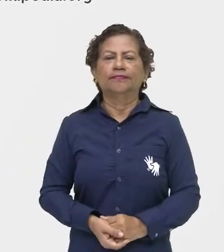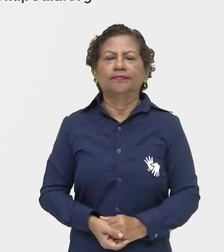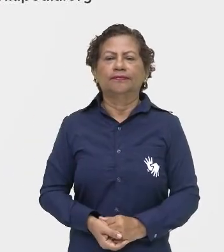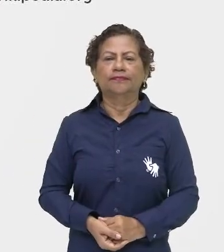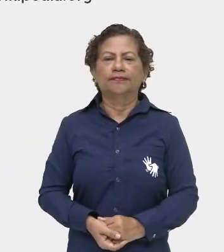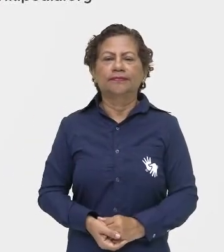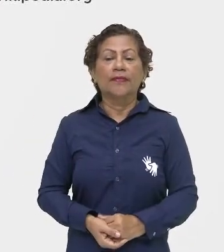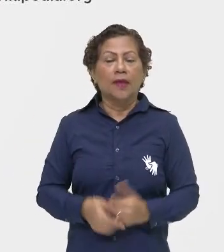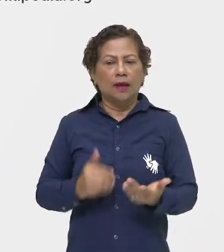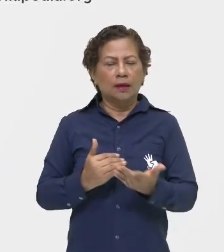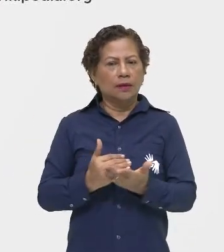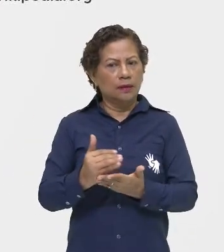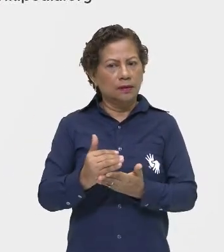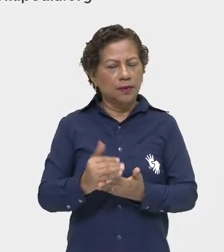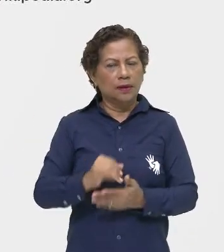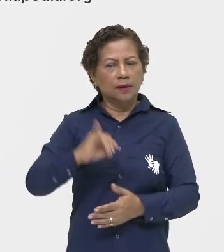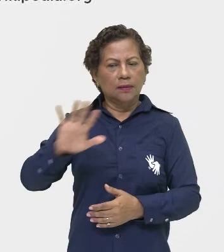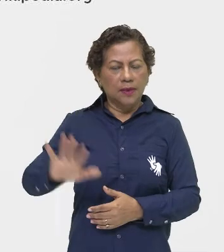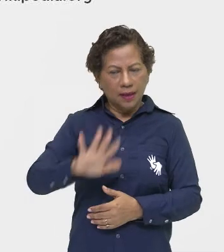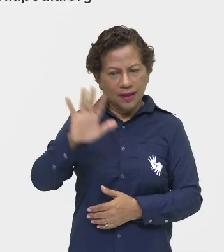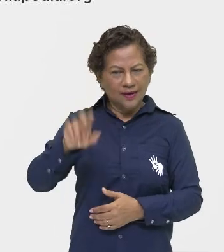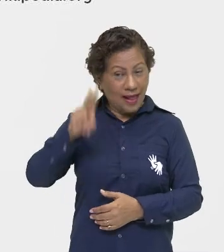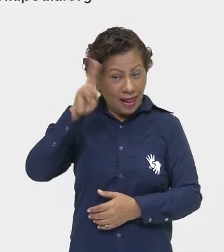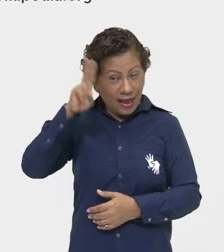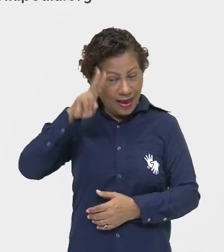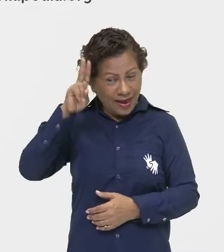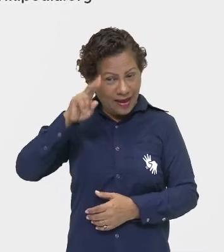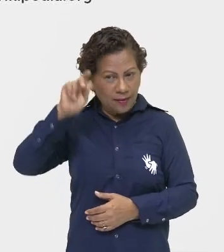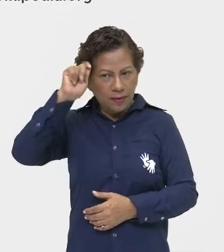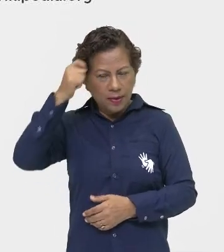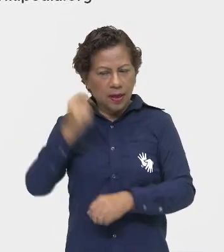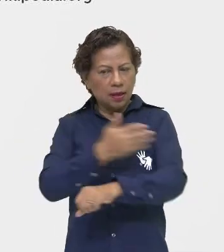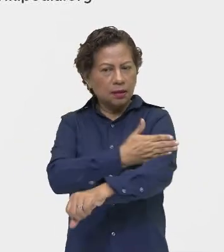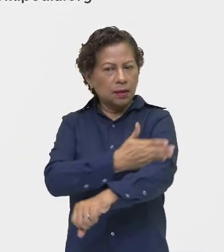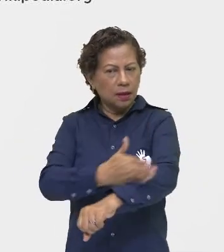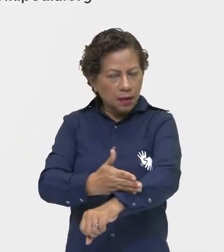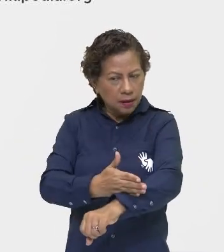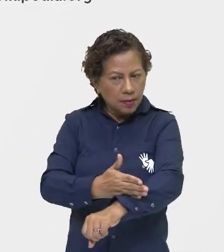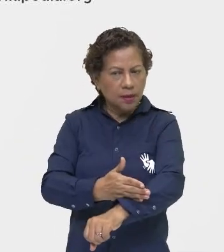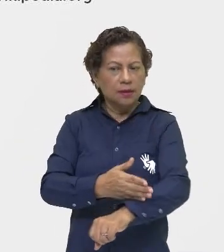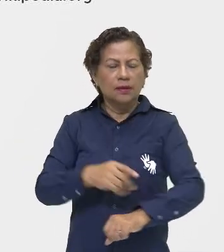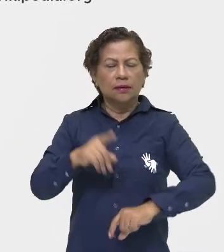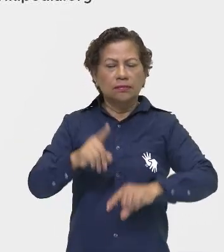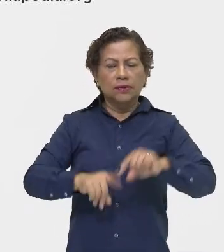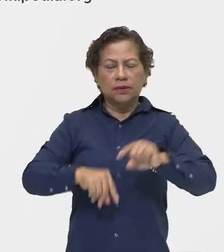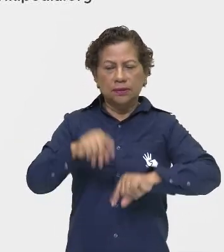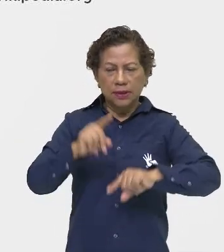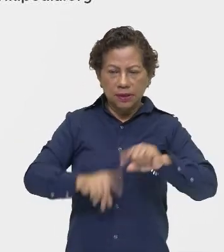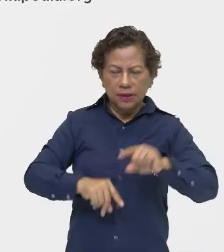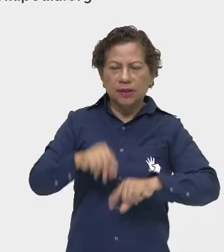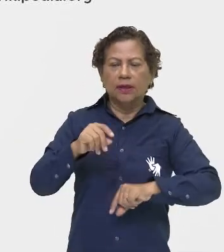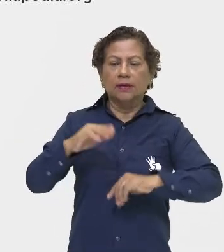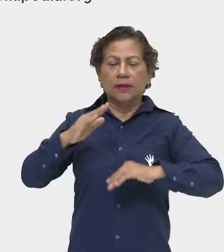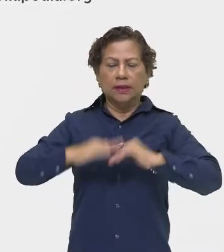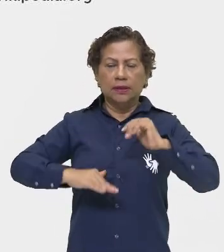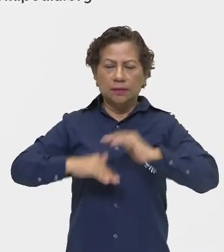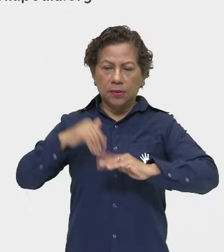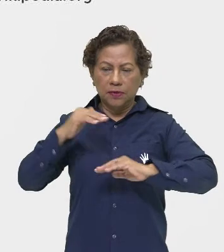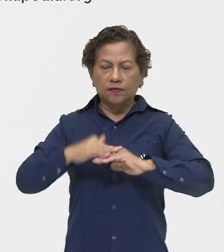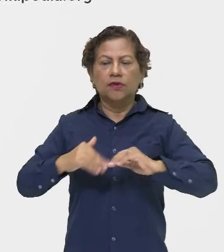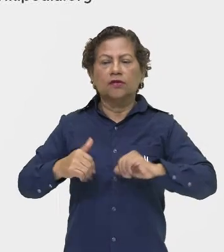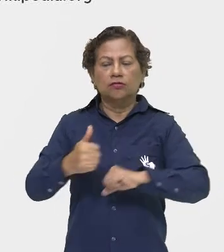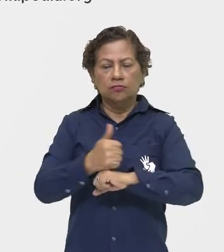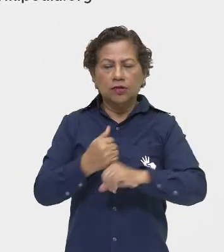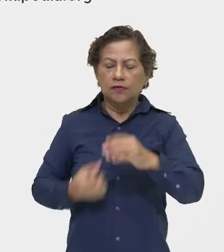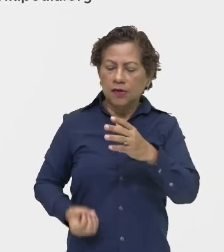Inicialmente, as imagens são em preto e branco, e a partir deste material bruto que o artista interfere e